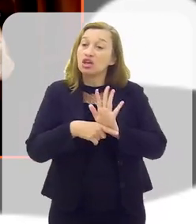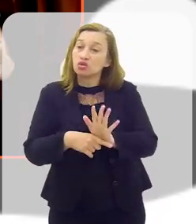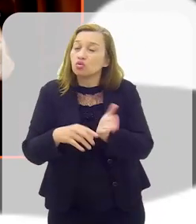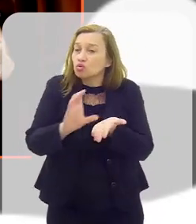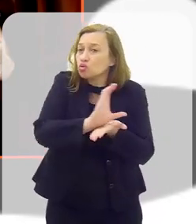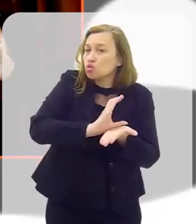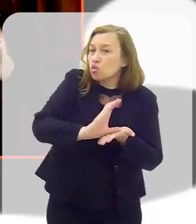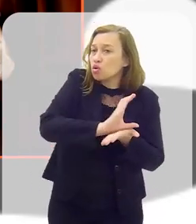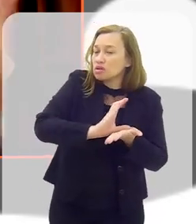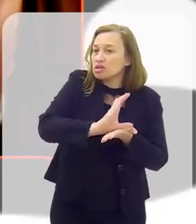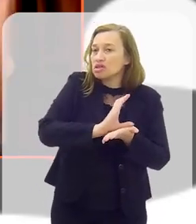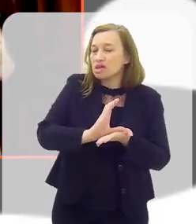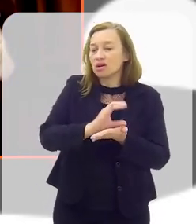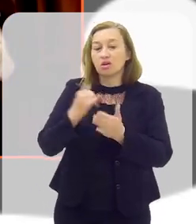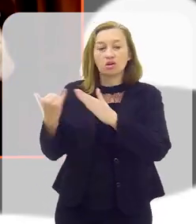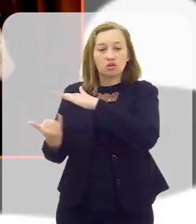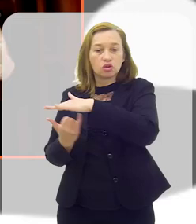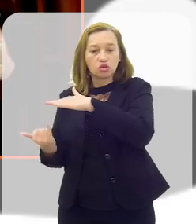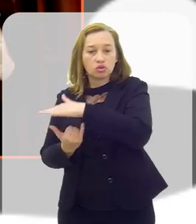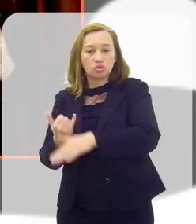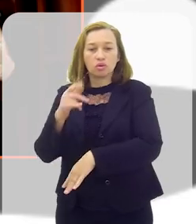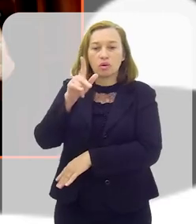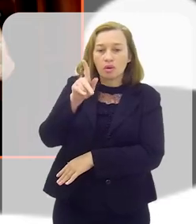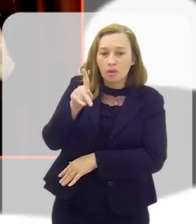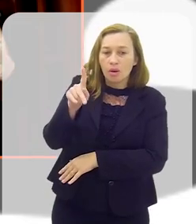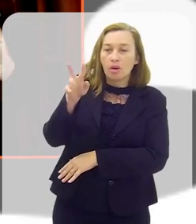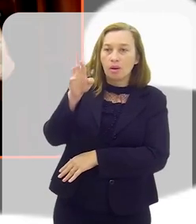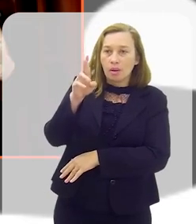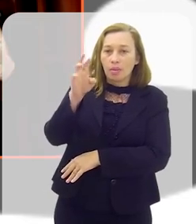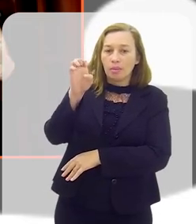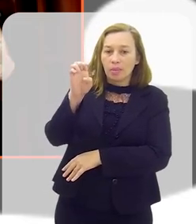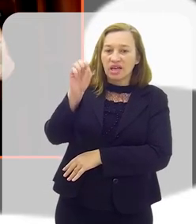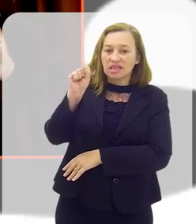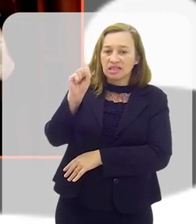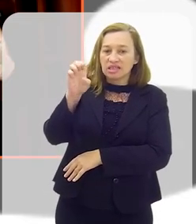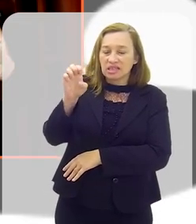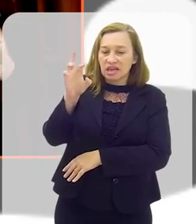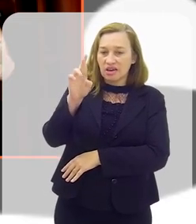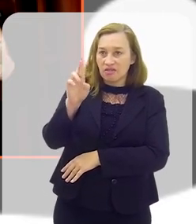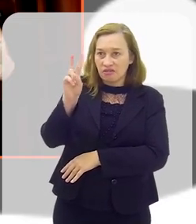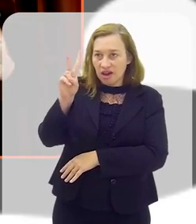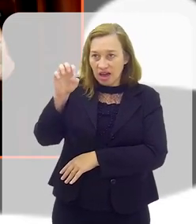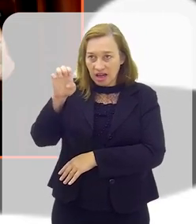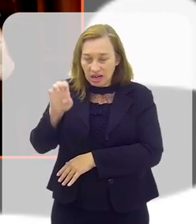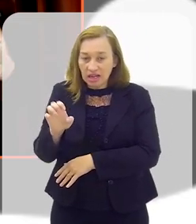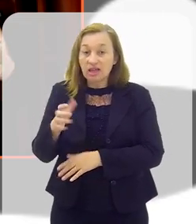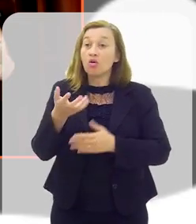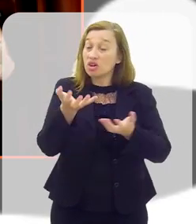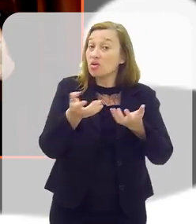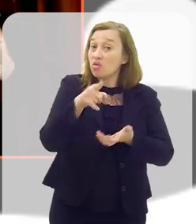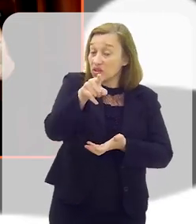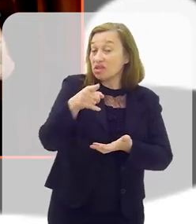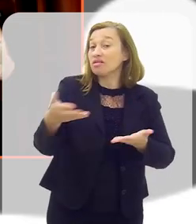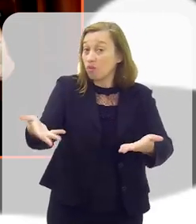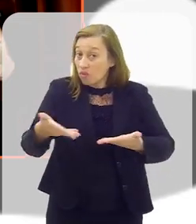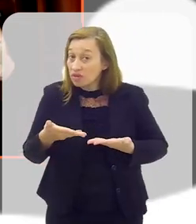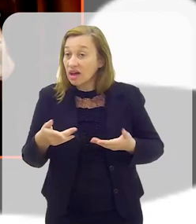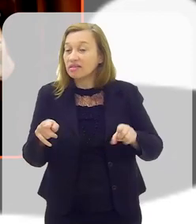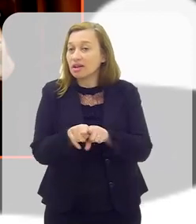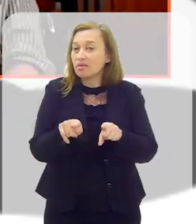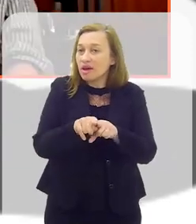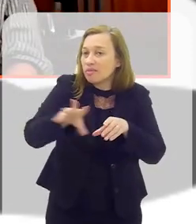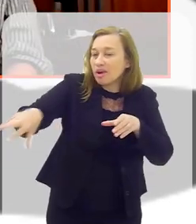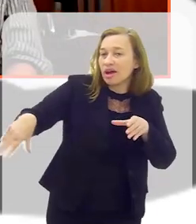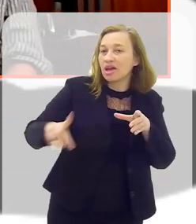conselho. O Instituto Preservale criou um conselho, que é formado por especialistas. Fiquei até convidar você também, Claudio,